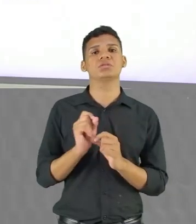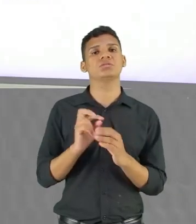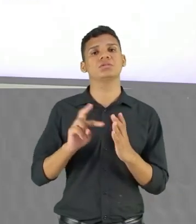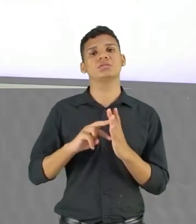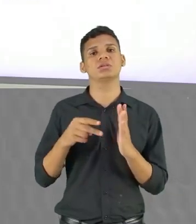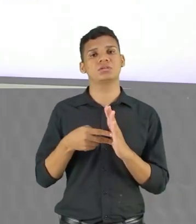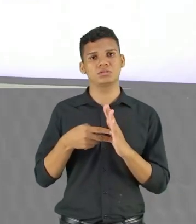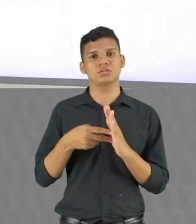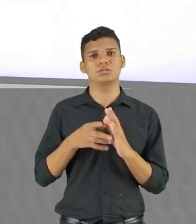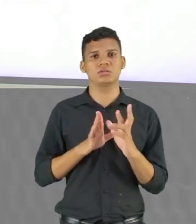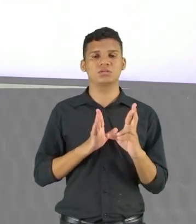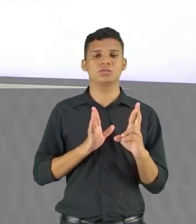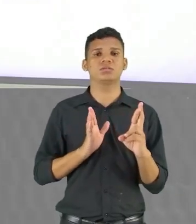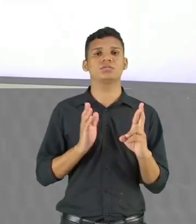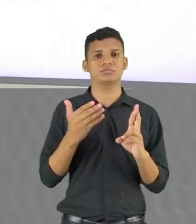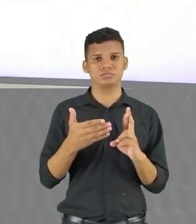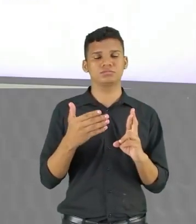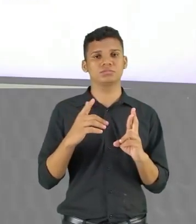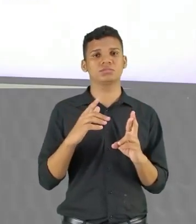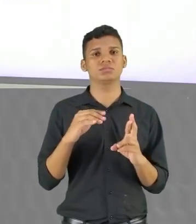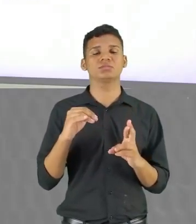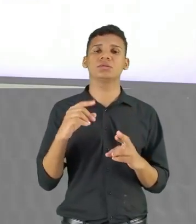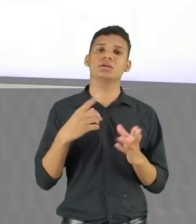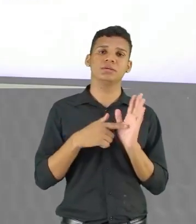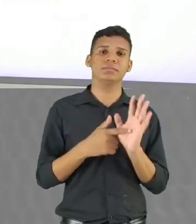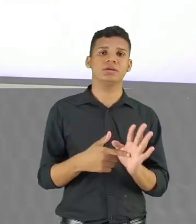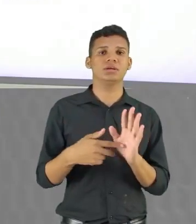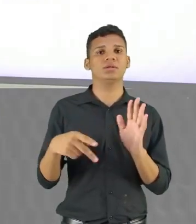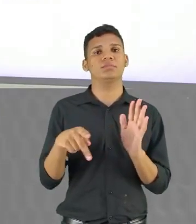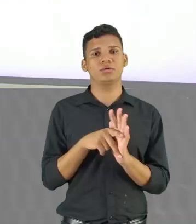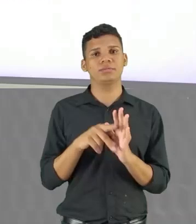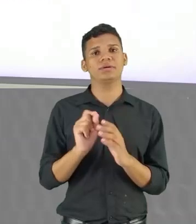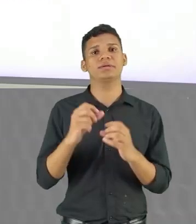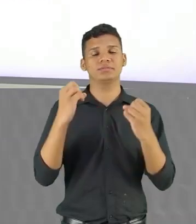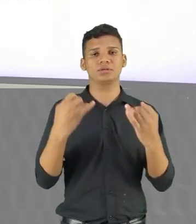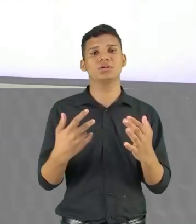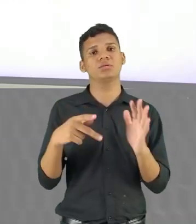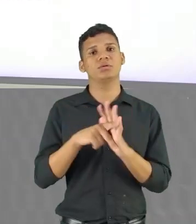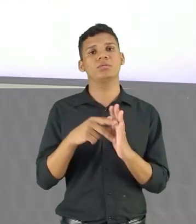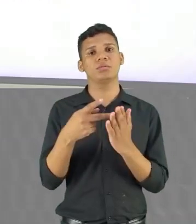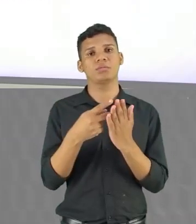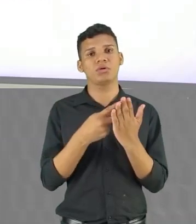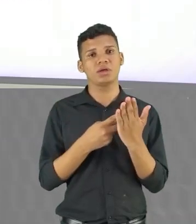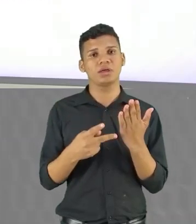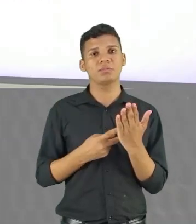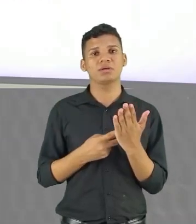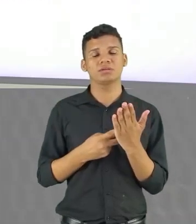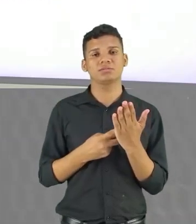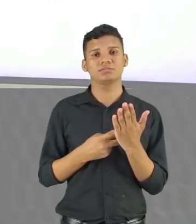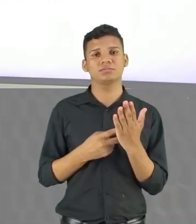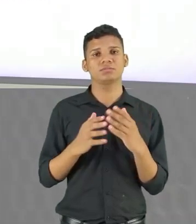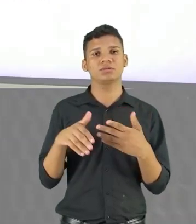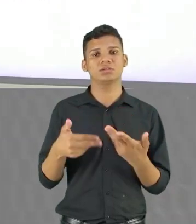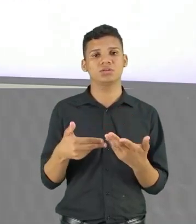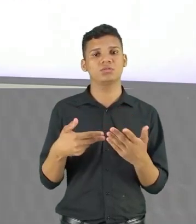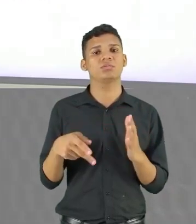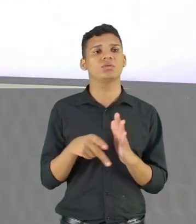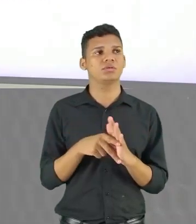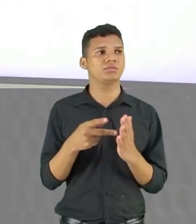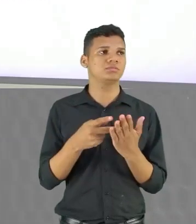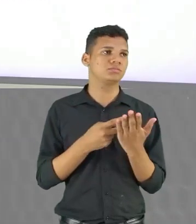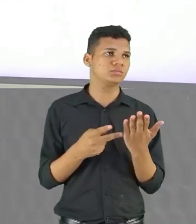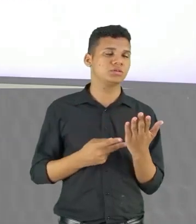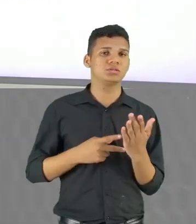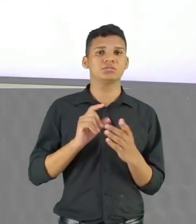Elas querem Elas apresentar Alguma coisa Conforme vai sendo Descrito aqui no poema Então esse recurso Poético Dessas